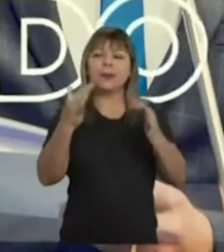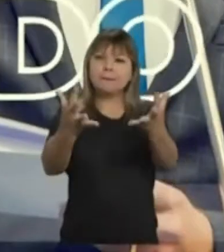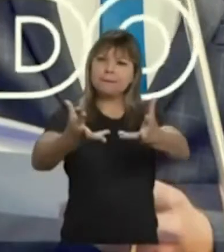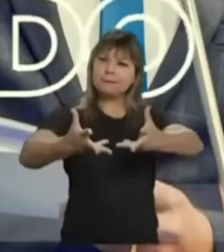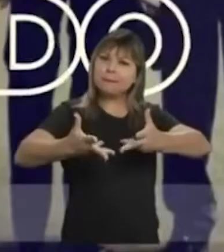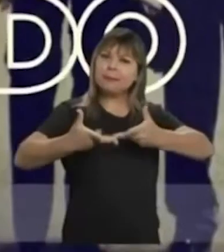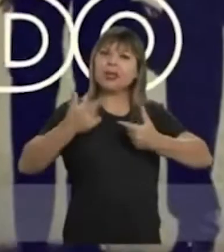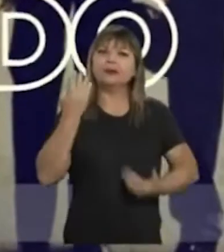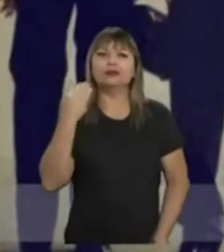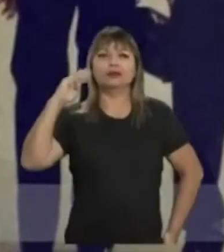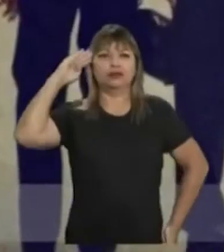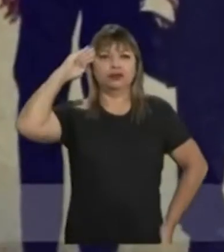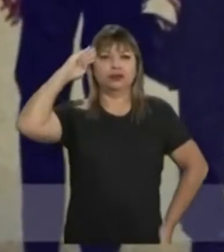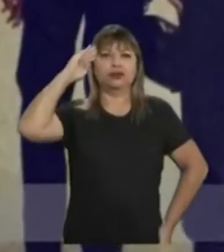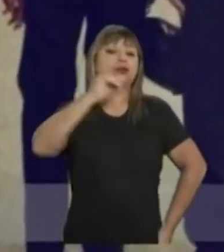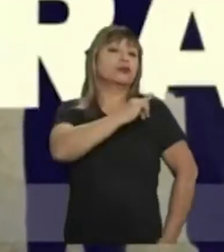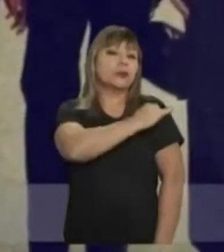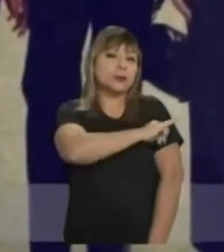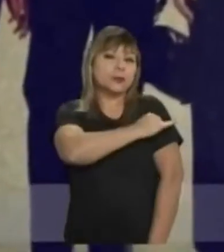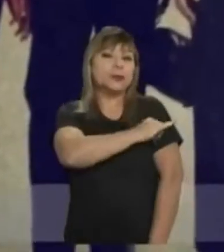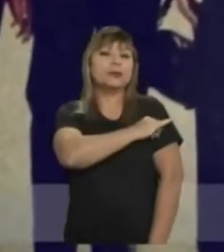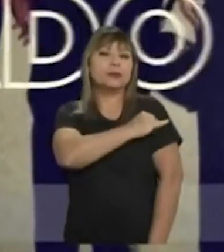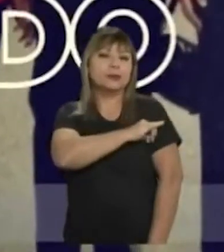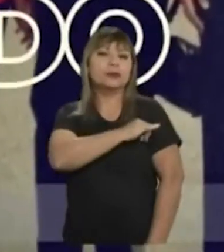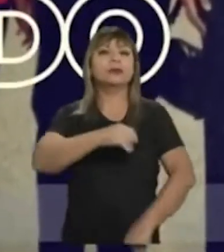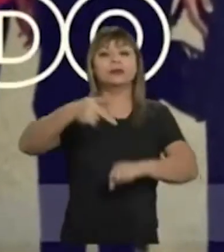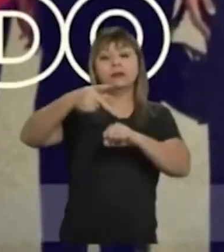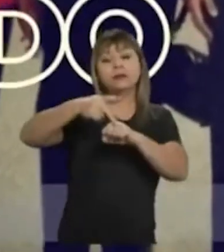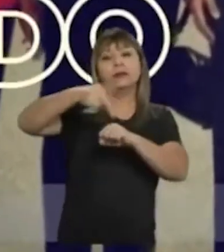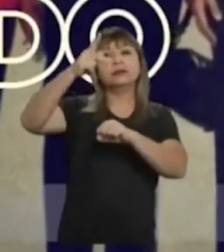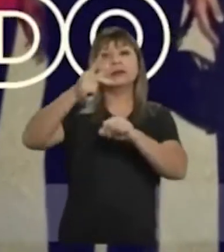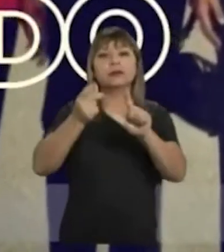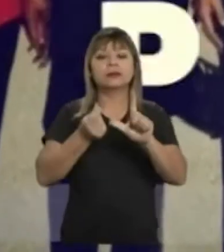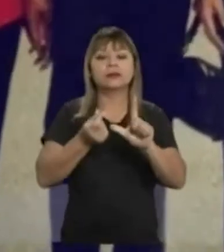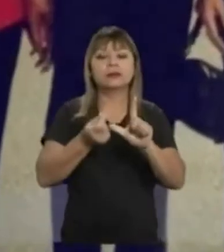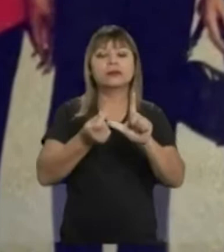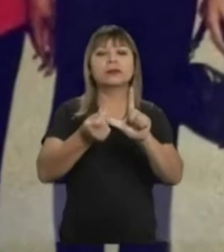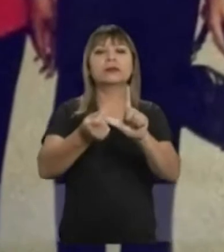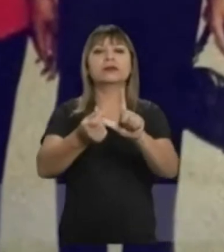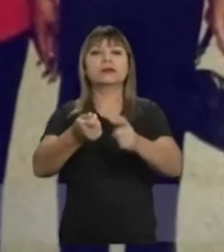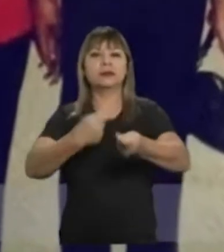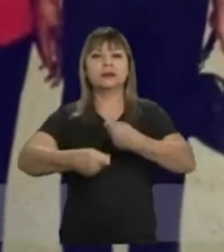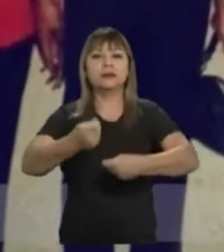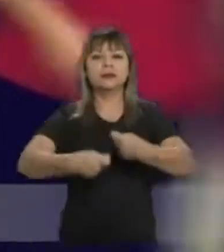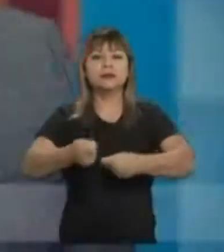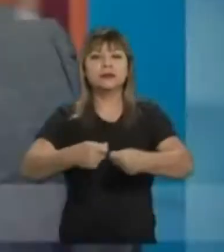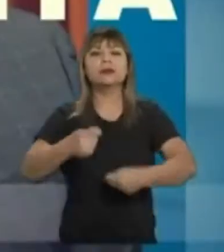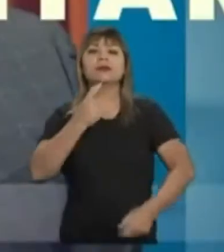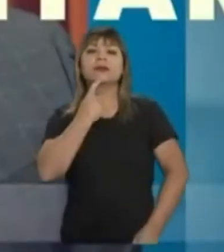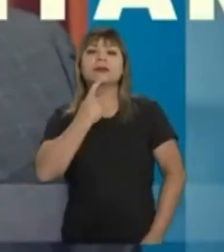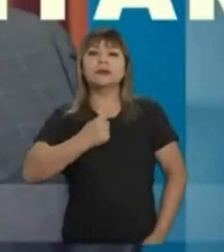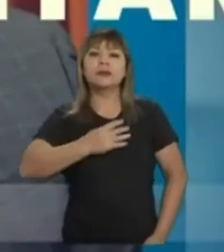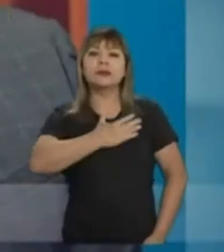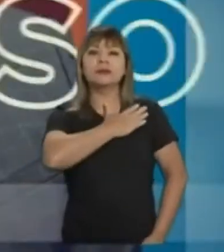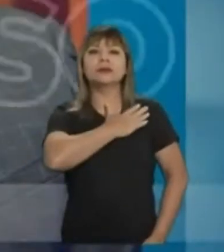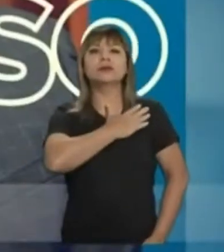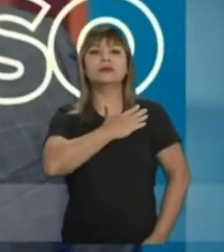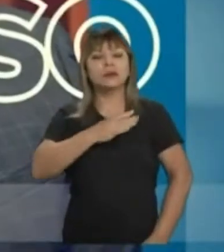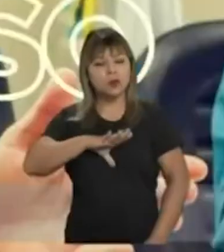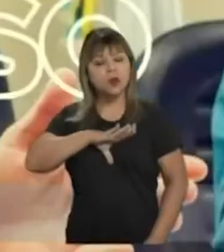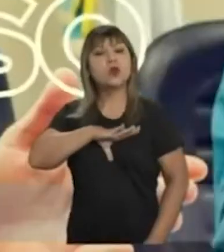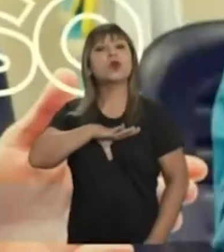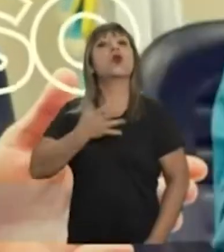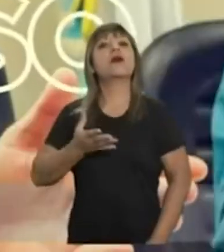preparado, formado na Academia das Agulhas Negras e pós-graduado em Logística e Gestão Pública. Capitão Contar é